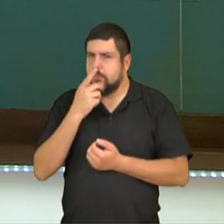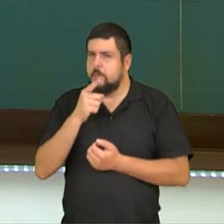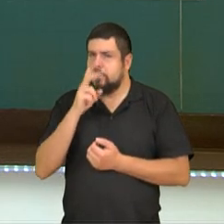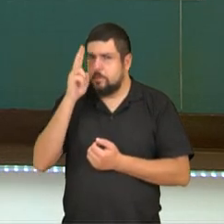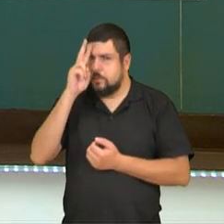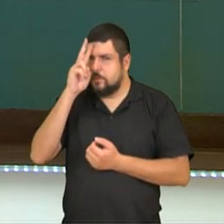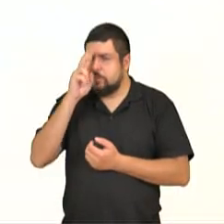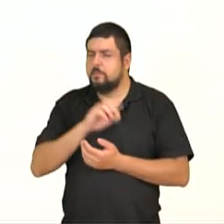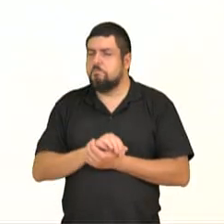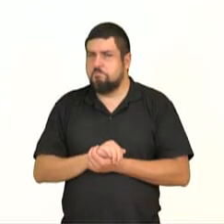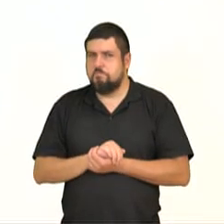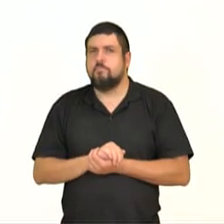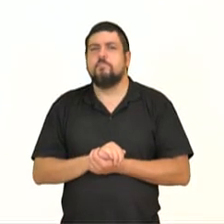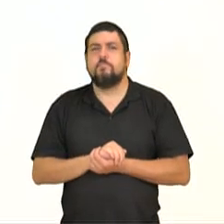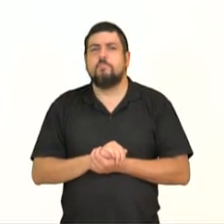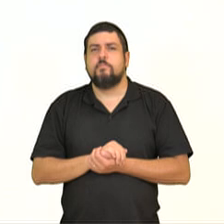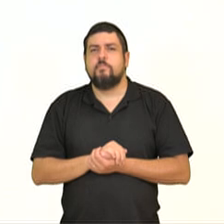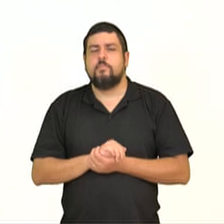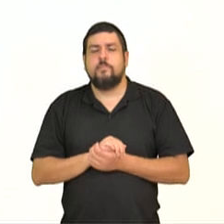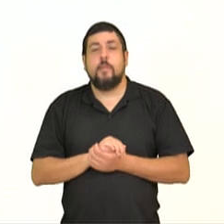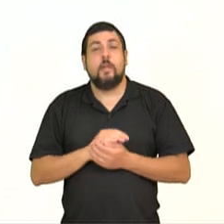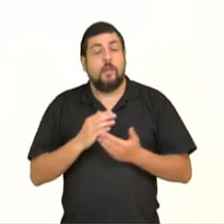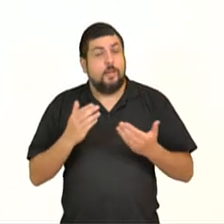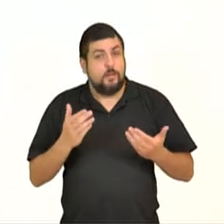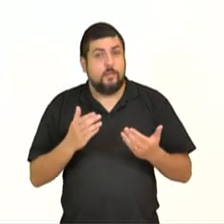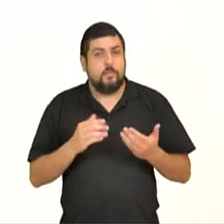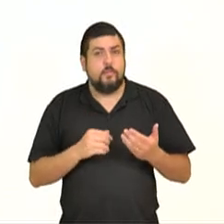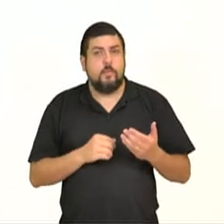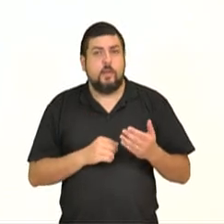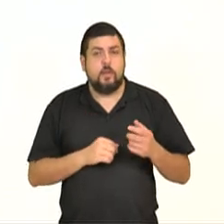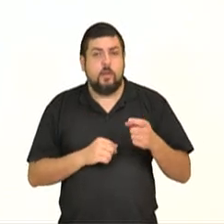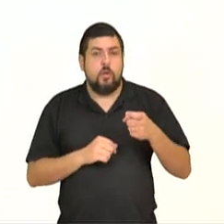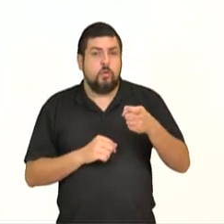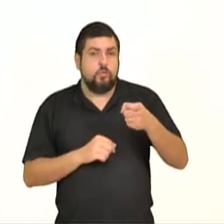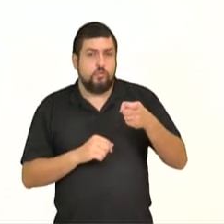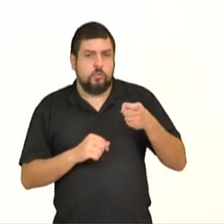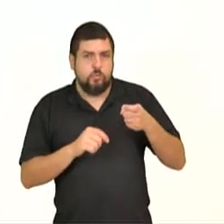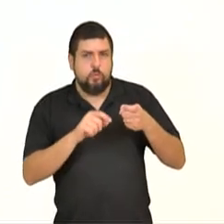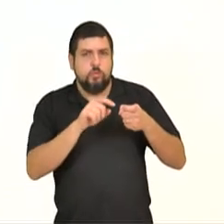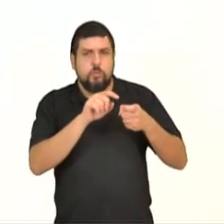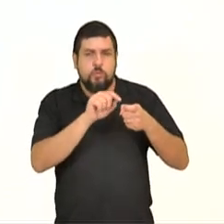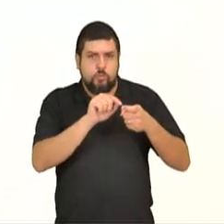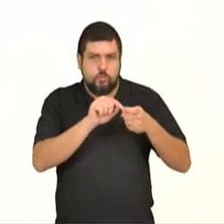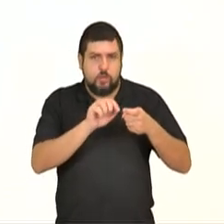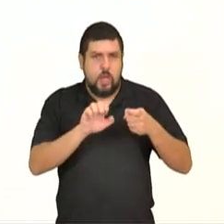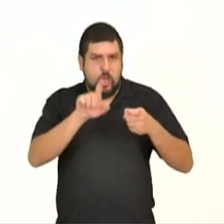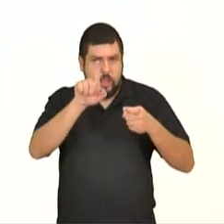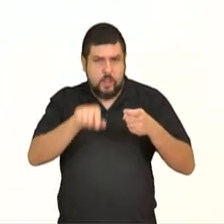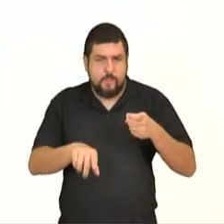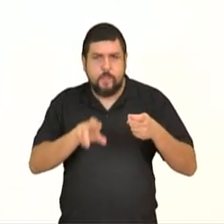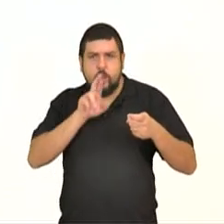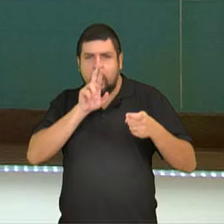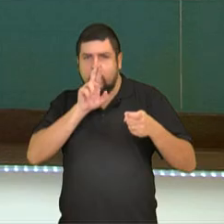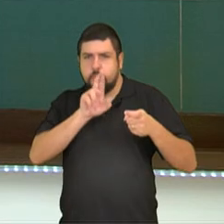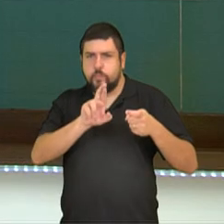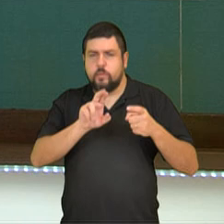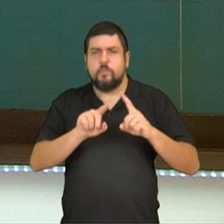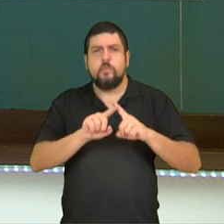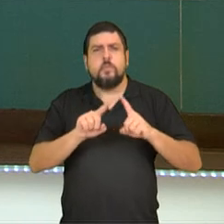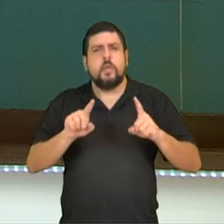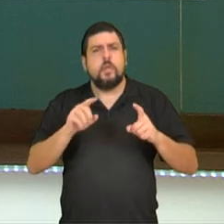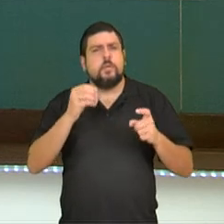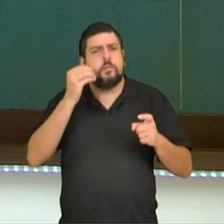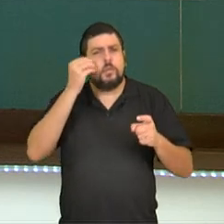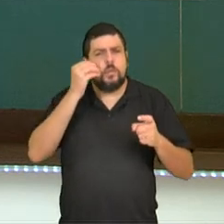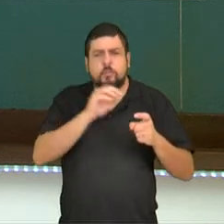Então olha aqui, né? Então o x ele é o zero ou a raiz, né? Então para a gente encontrar esse valor nós colocamos lá